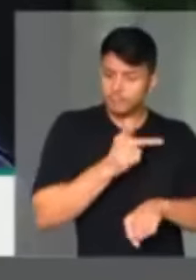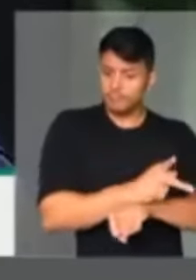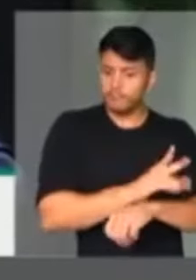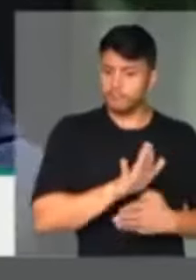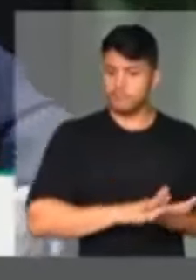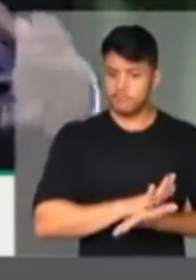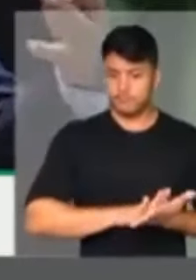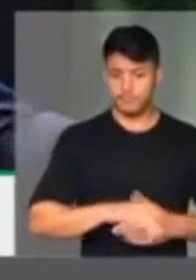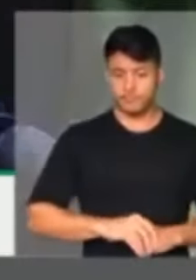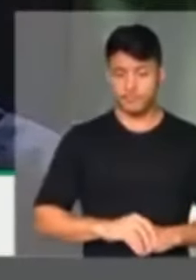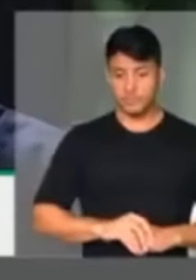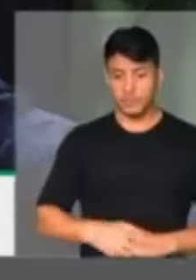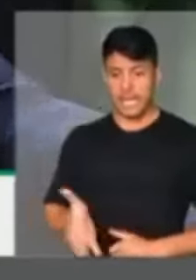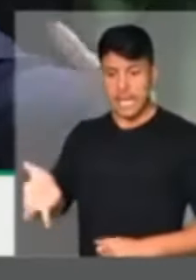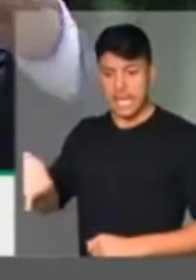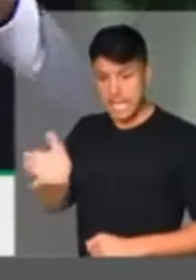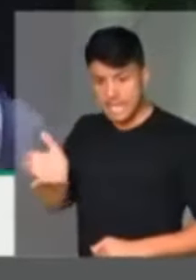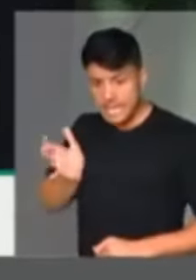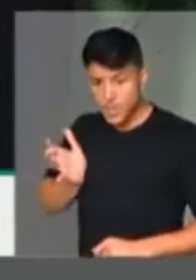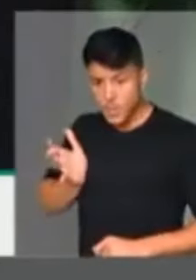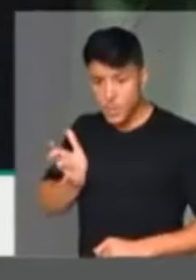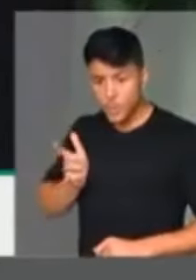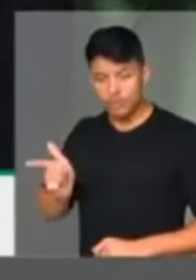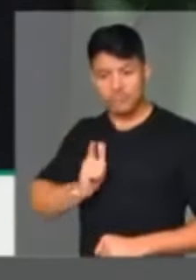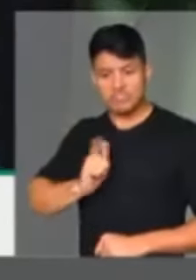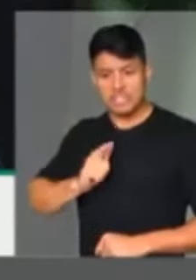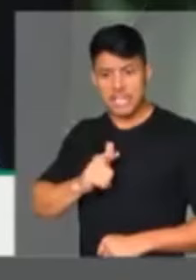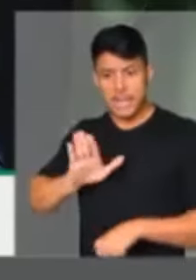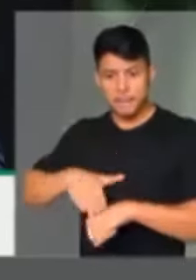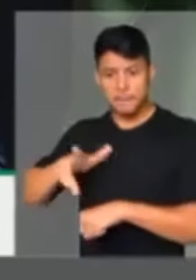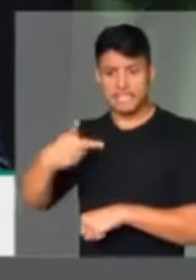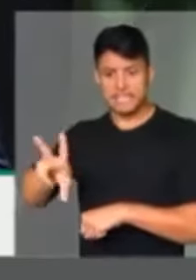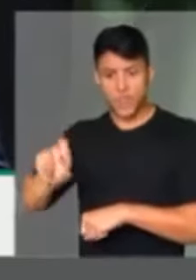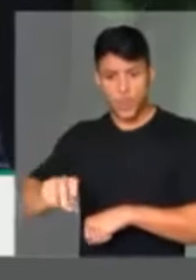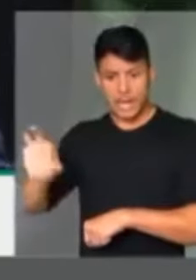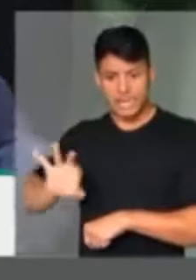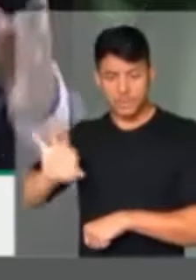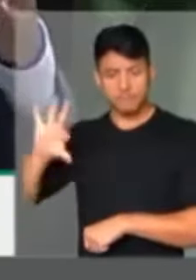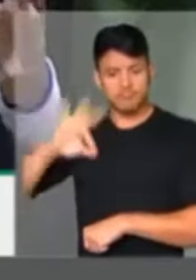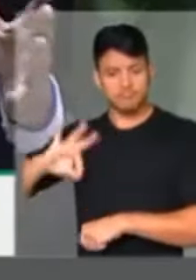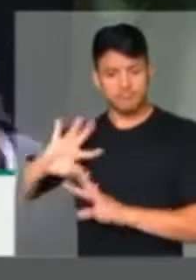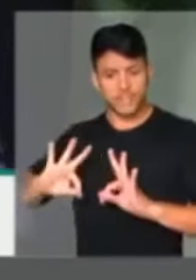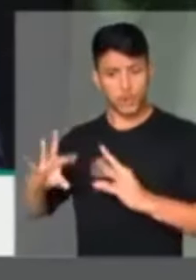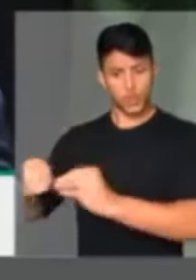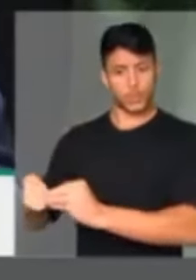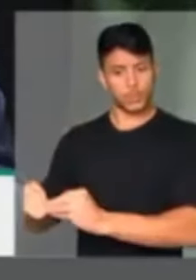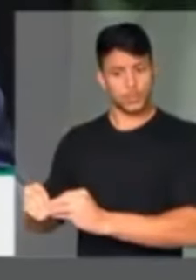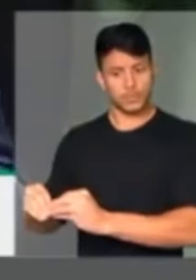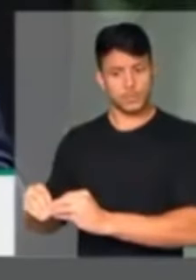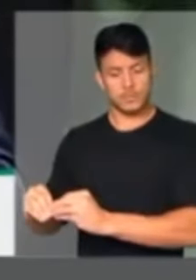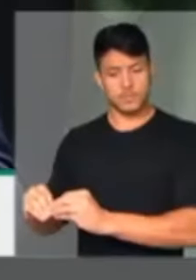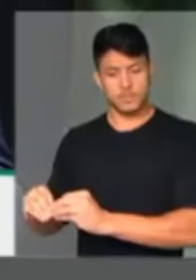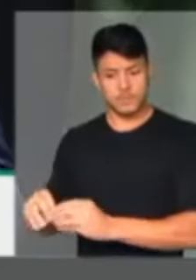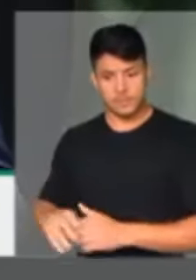renda nacional. E os ricos detêm mais de 50% da renda nacional, apenas 1